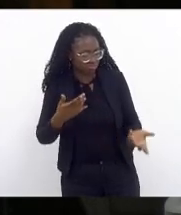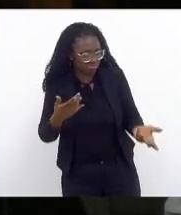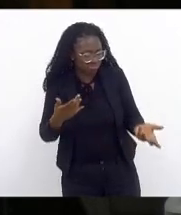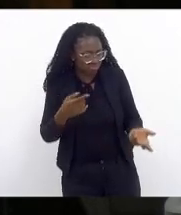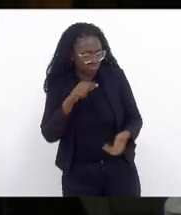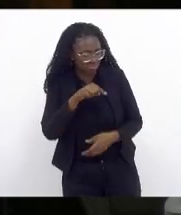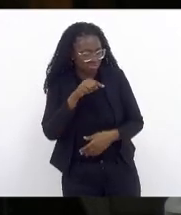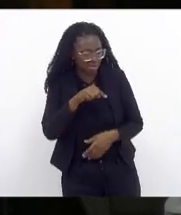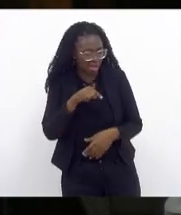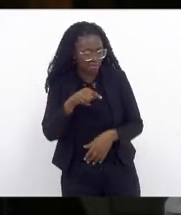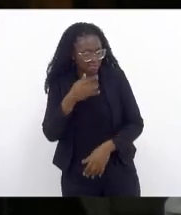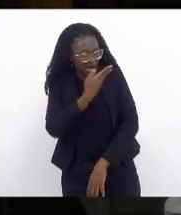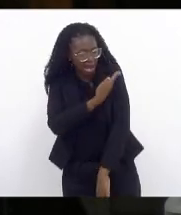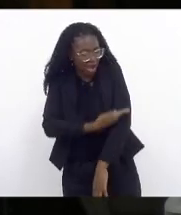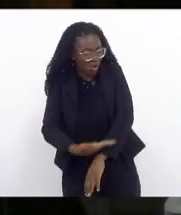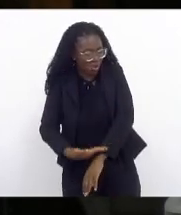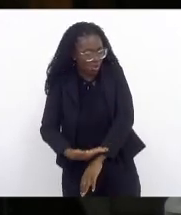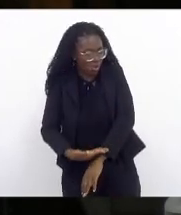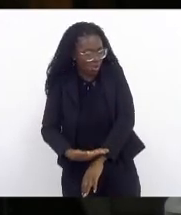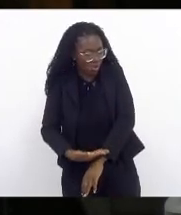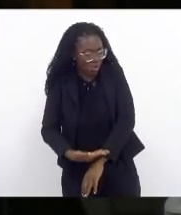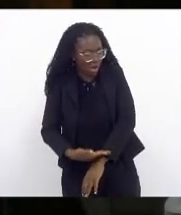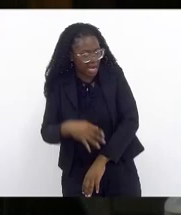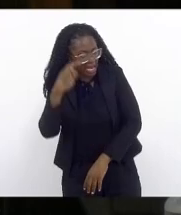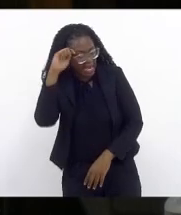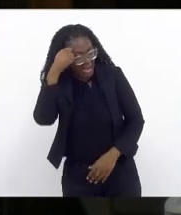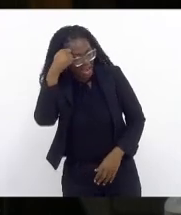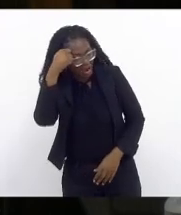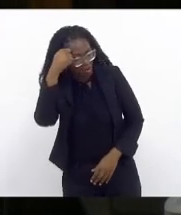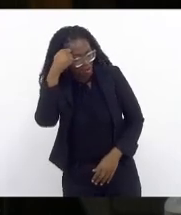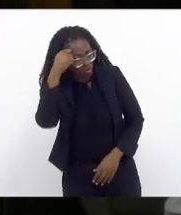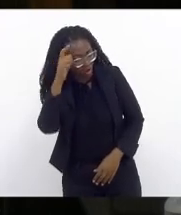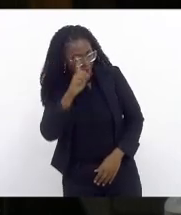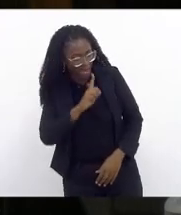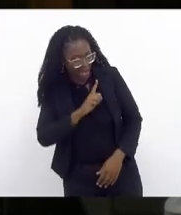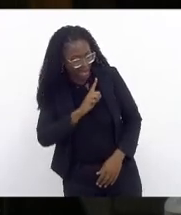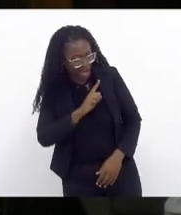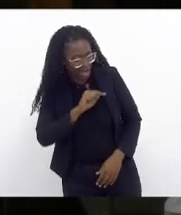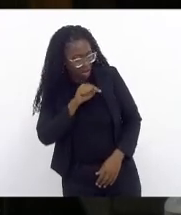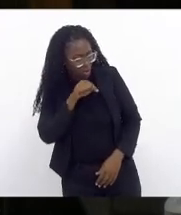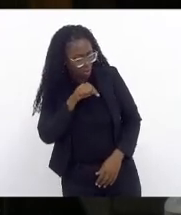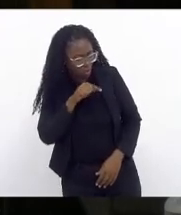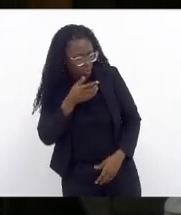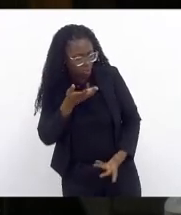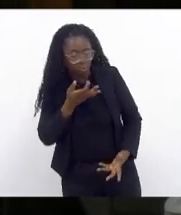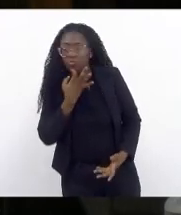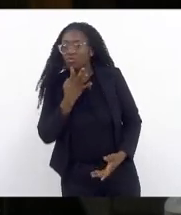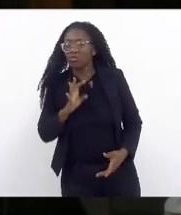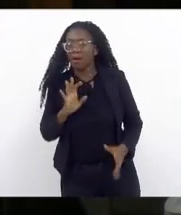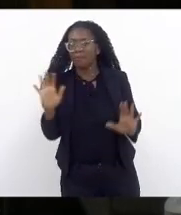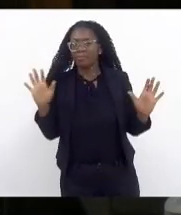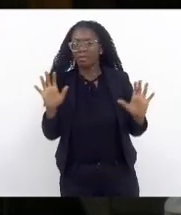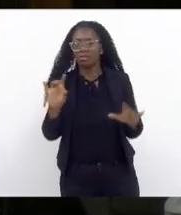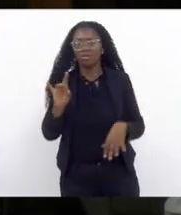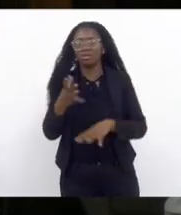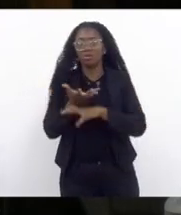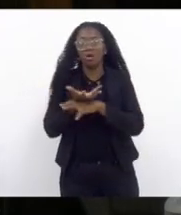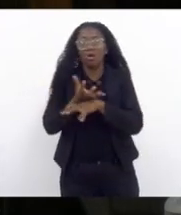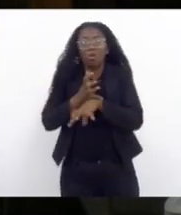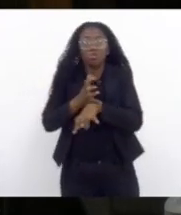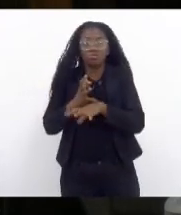é da raça branca se é negro se é amarelo não vai identificar são apenas ossos e pó